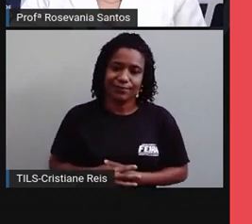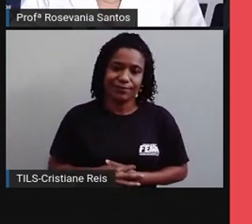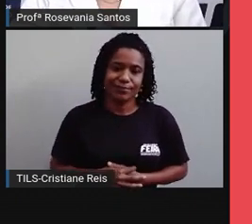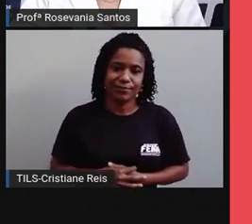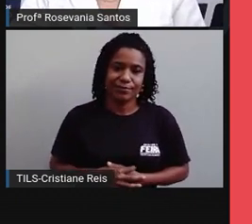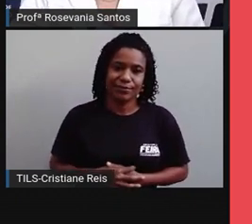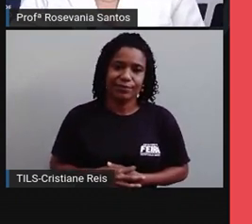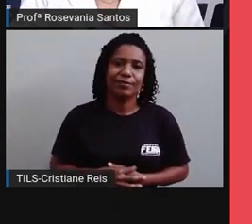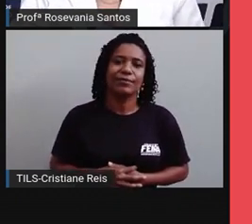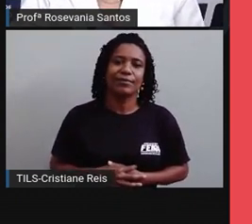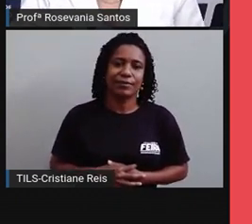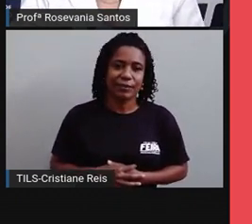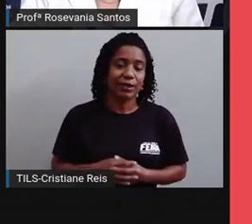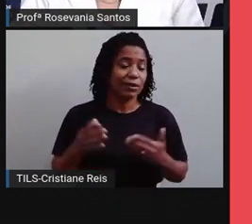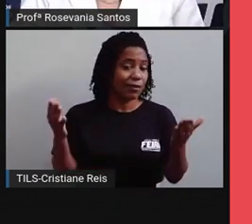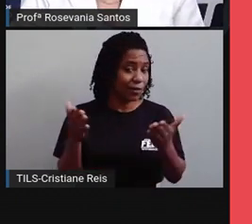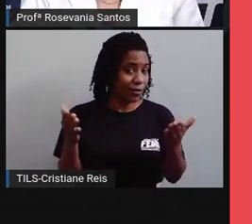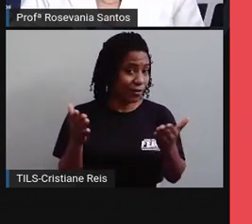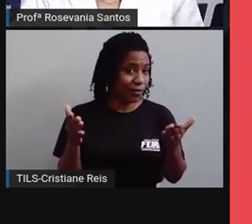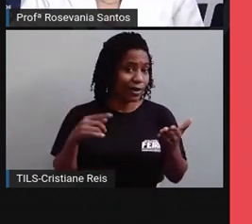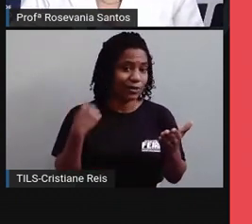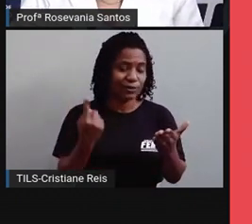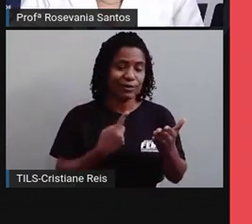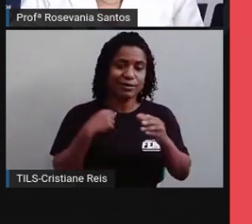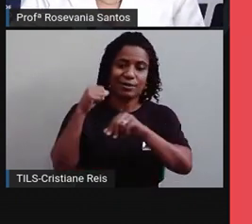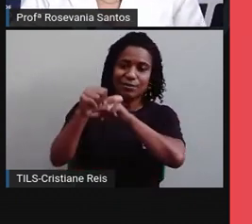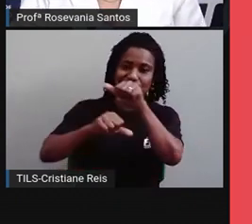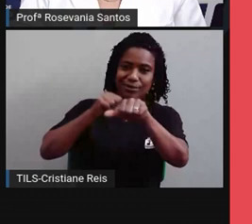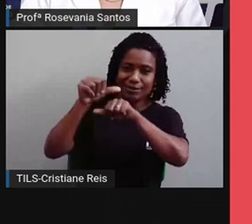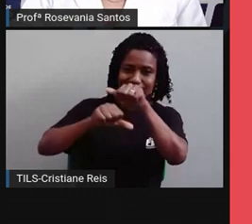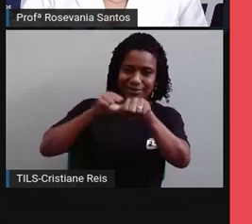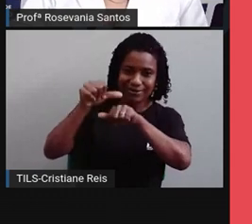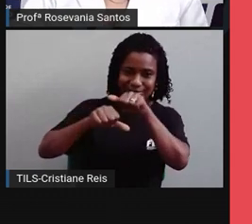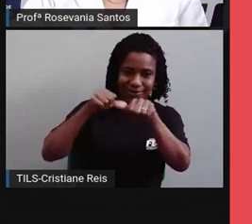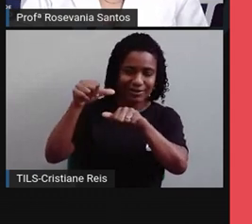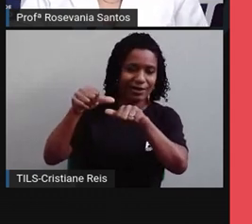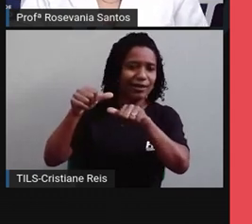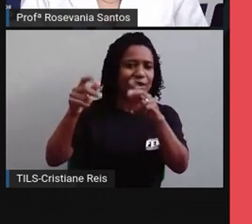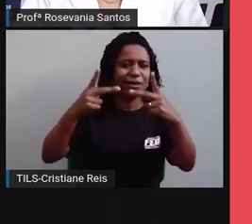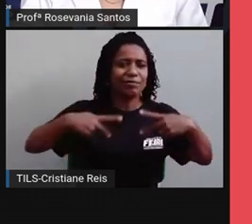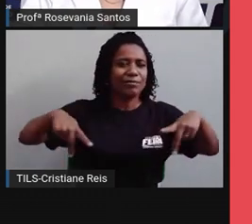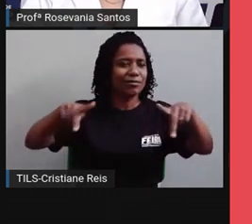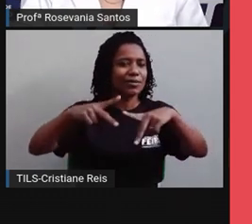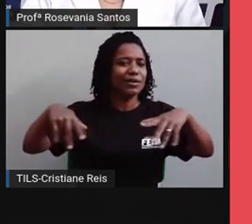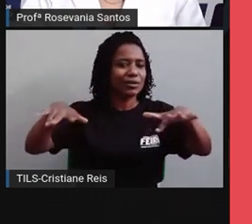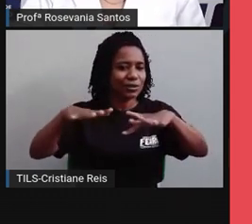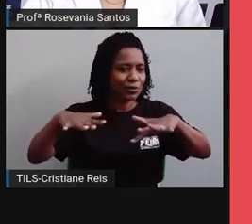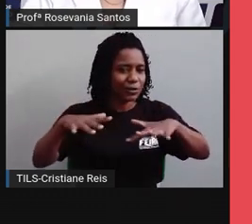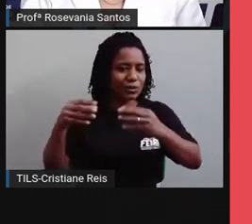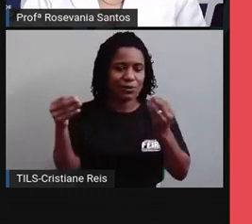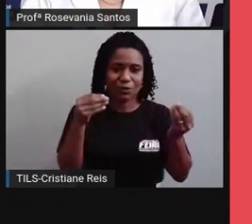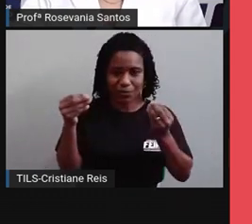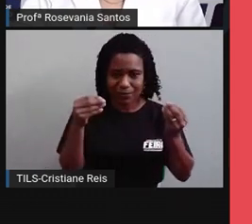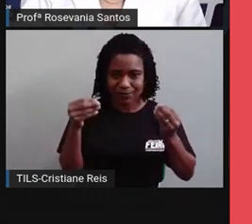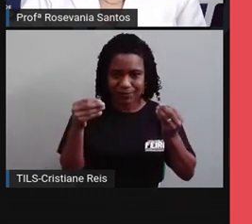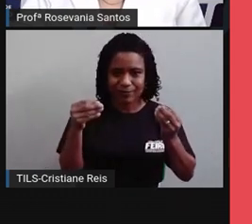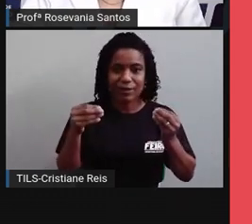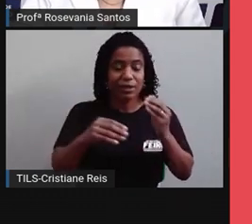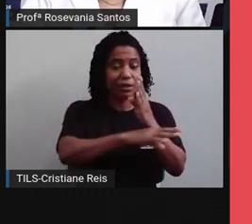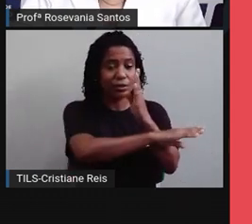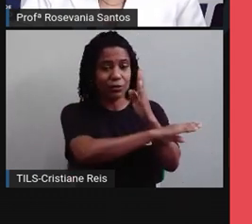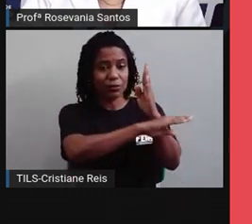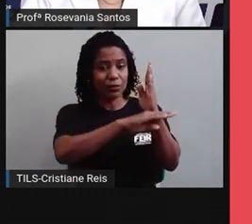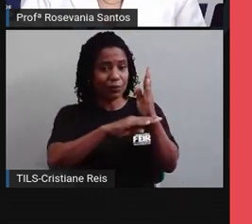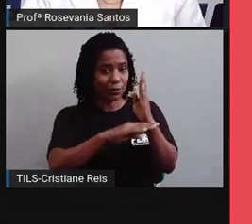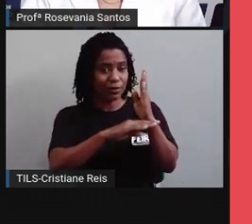nós estamos passando por um processo de transição demográfica, e esse processo de transição demográfica, ele passa por cinco